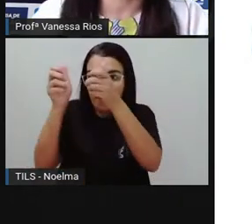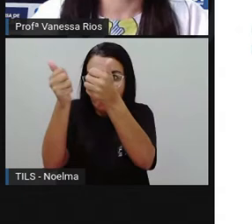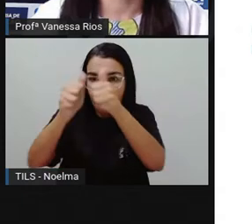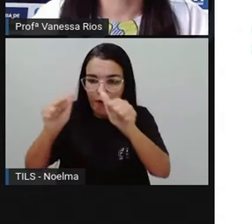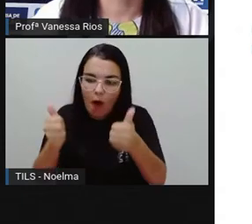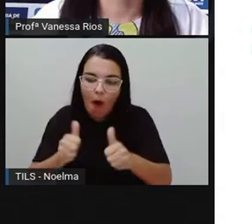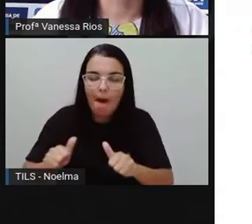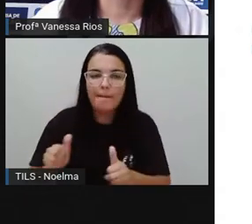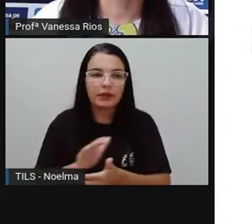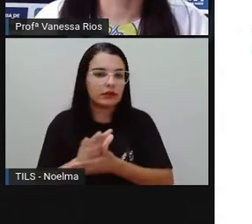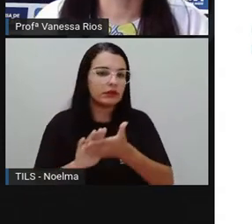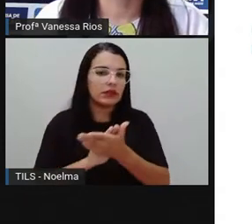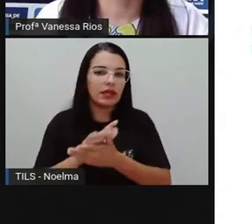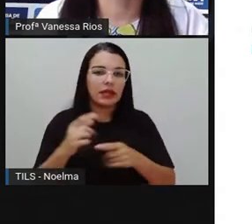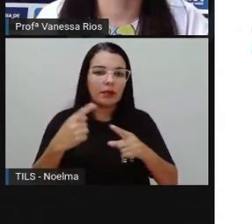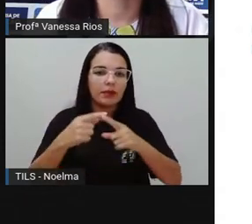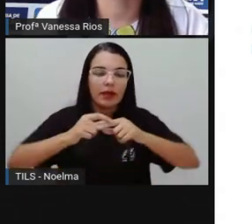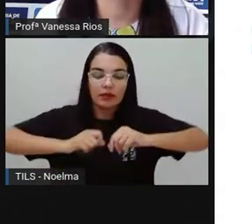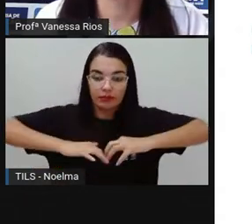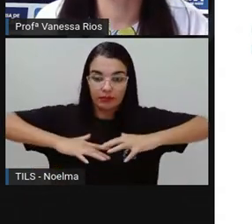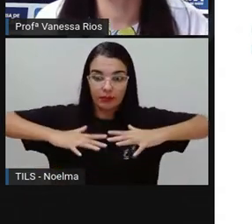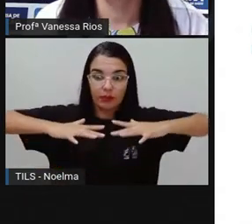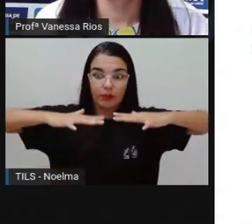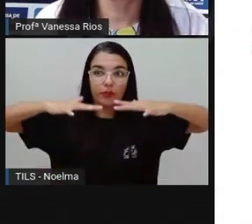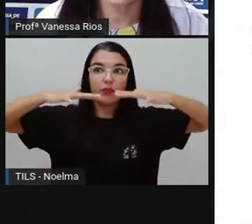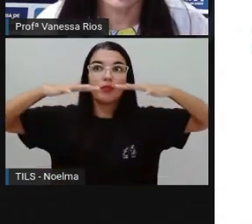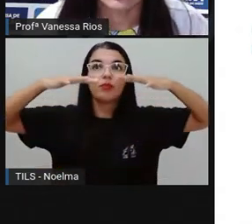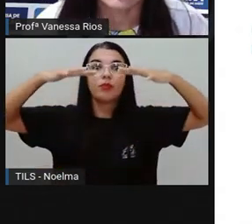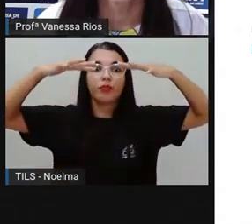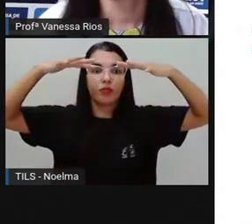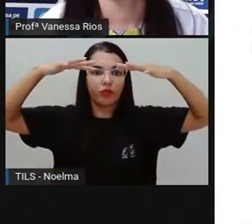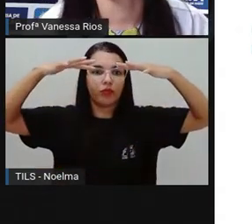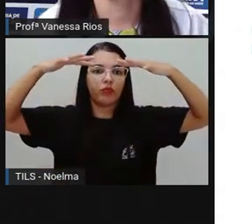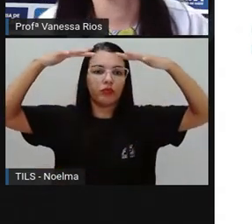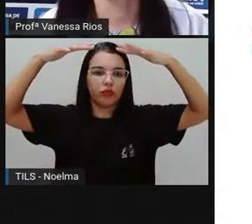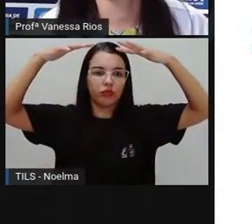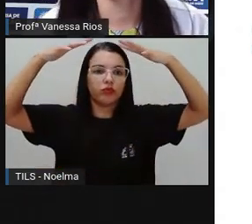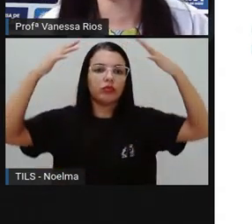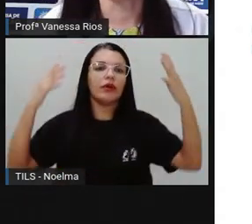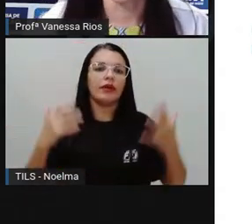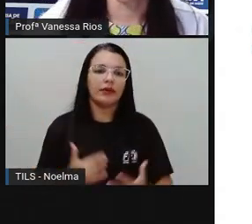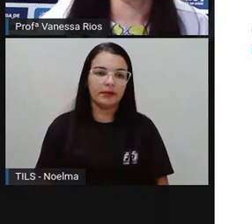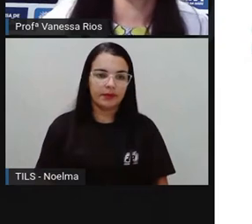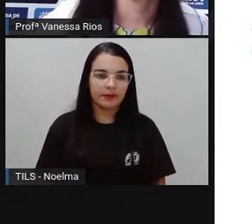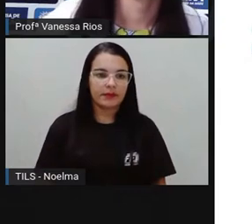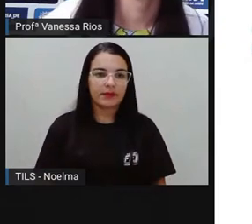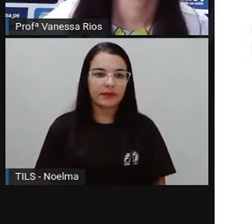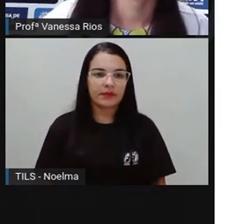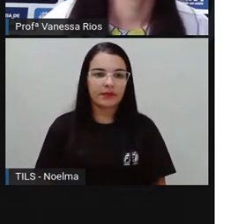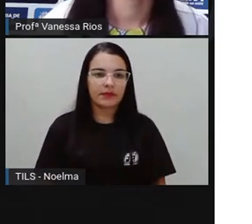se espalham aí no ar para tomar aquele espaço todo que tiver disponível.